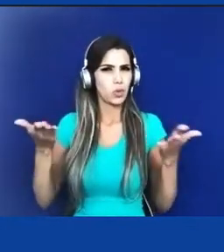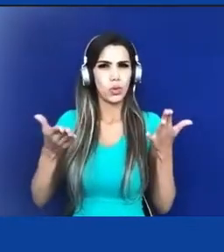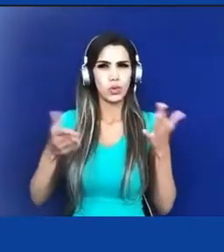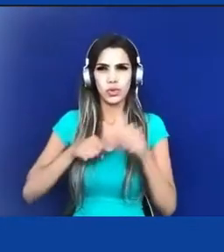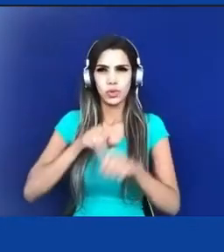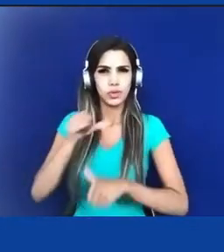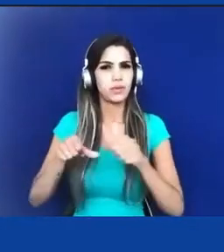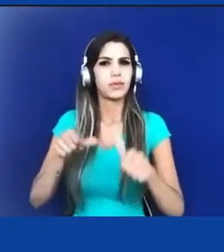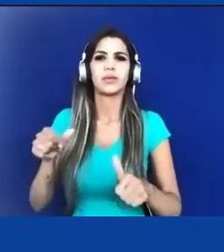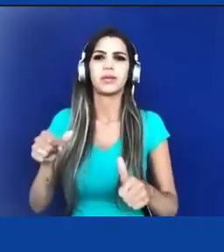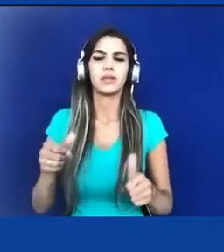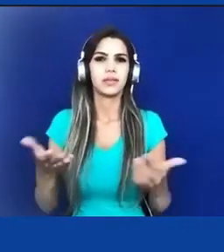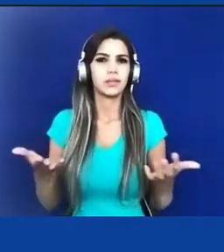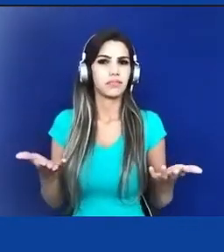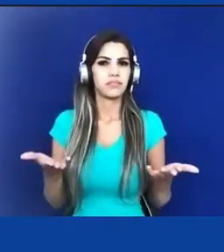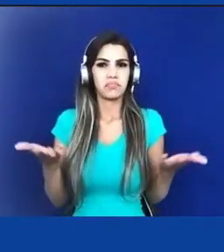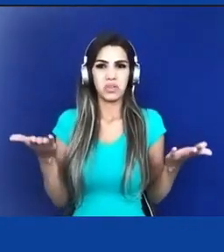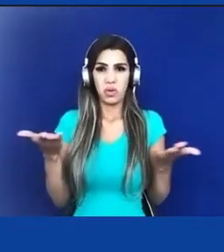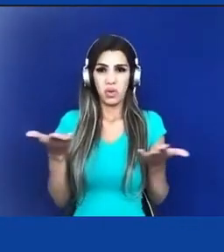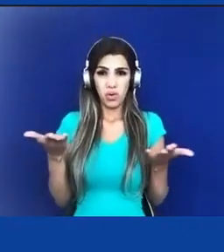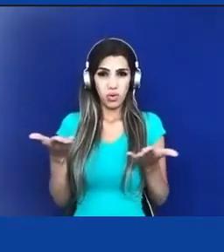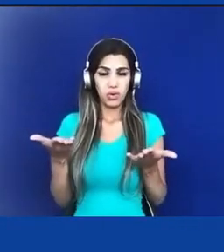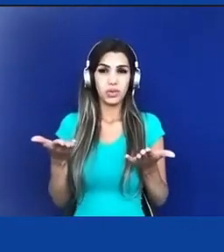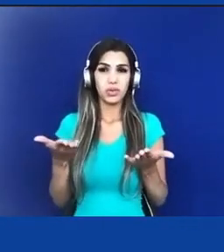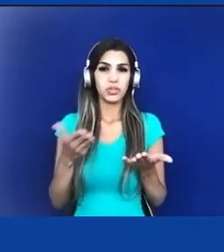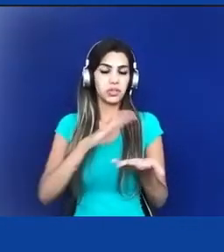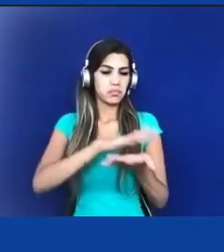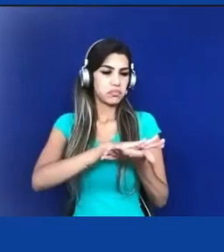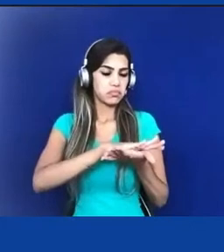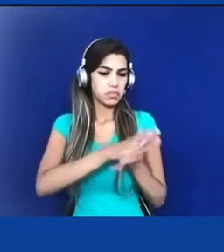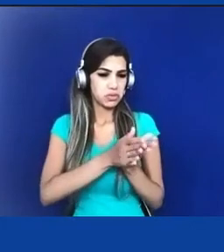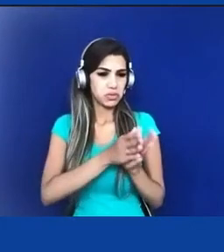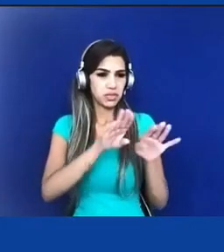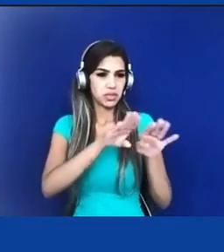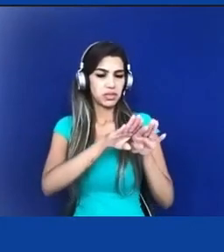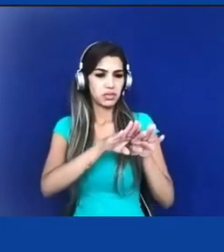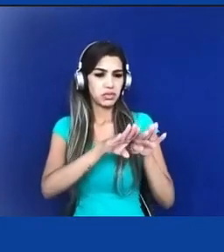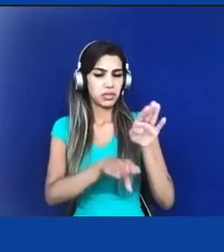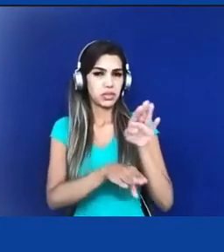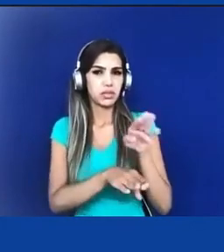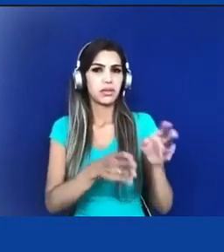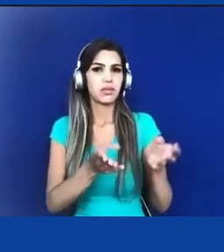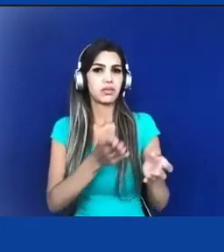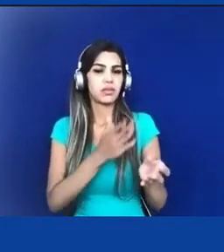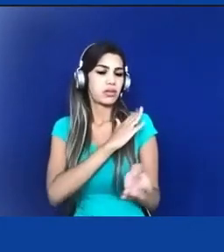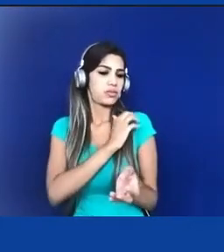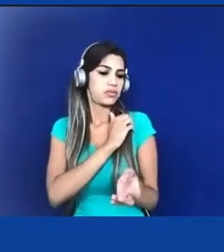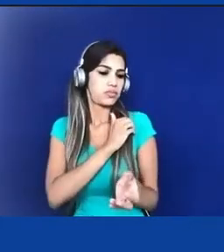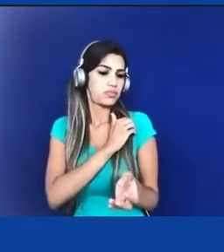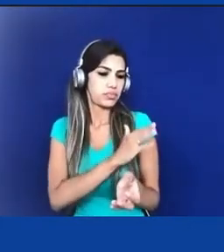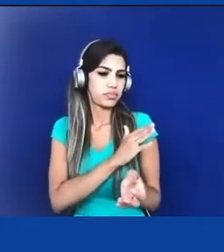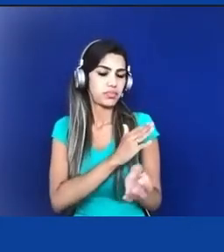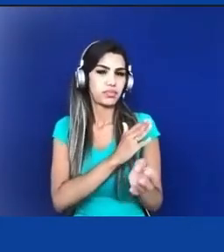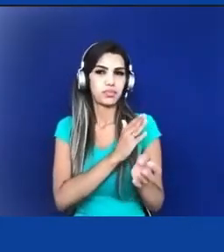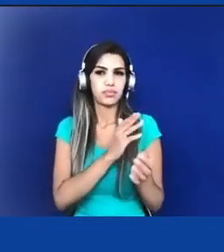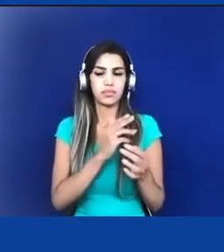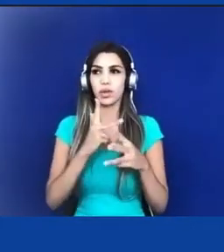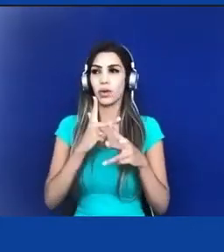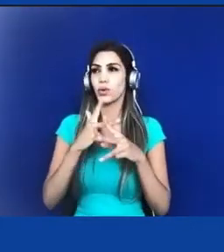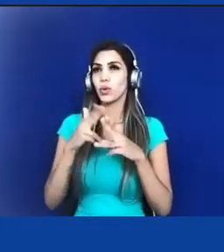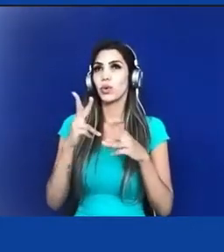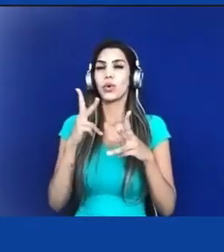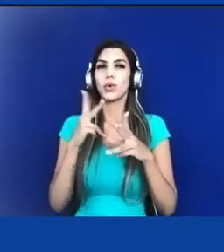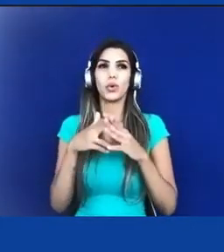de alguma maneira, já não fazem mais sentido esses mecanismos. É, parece que estamos muito próximos